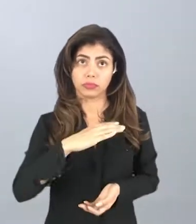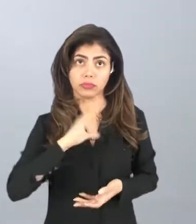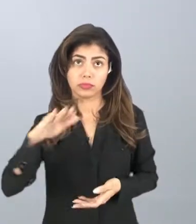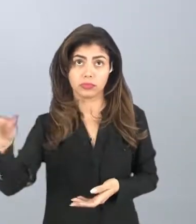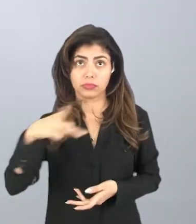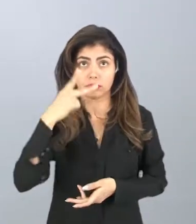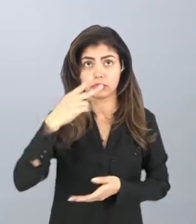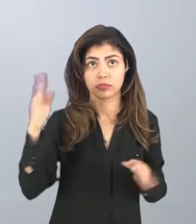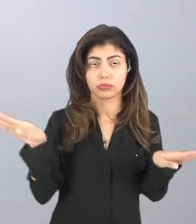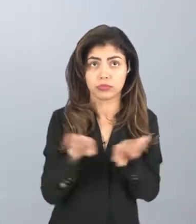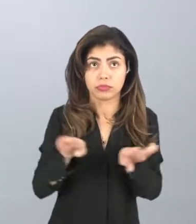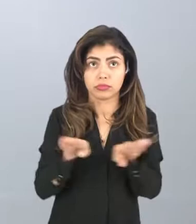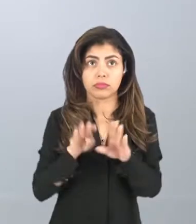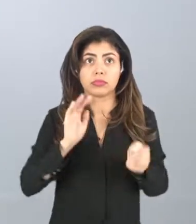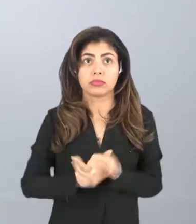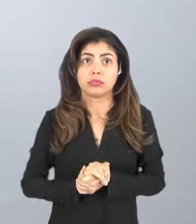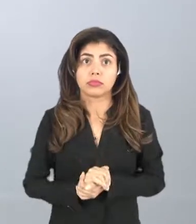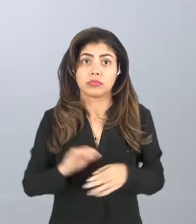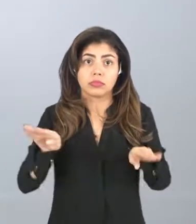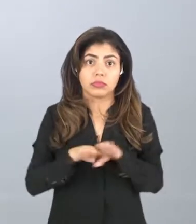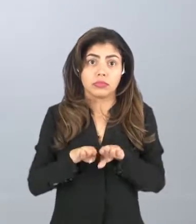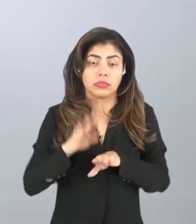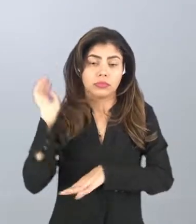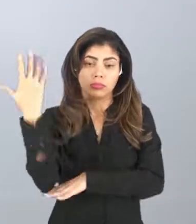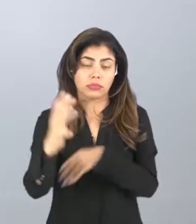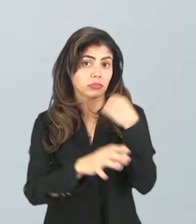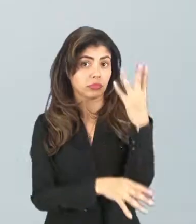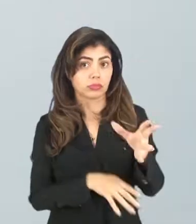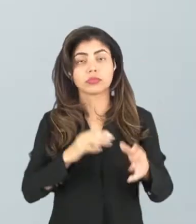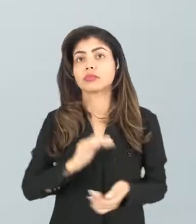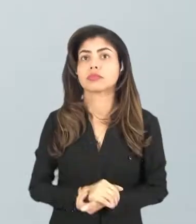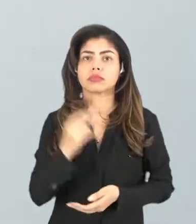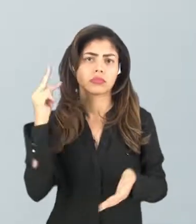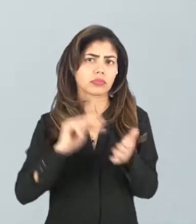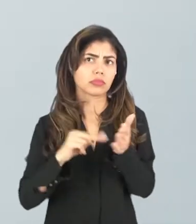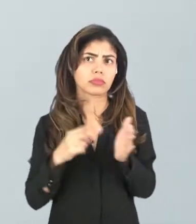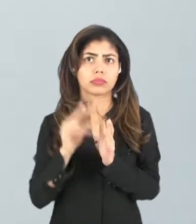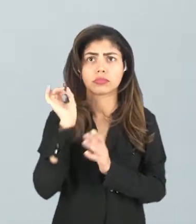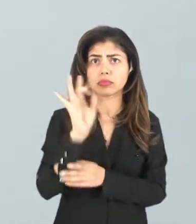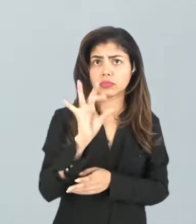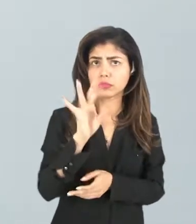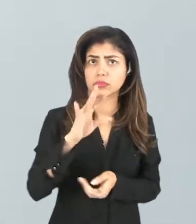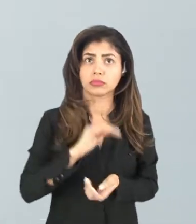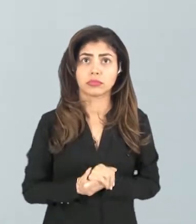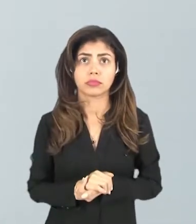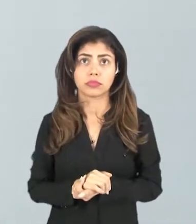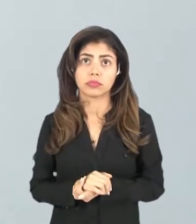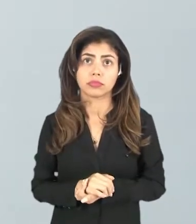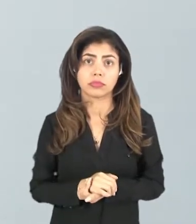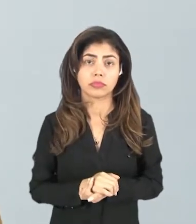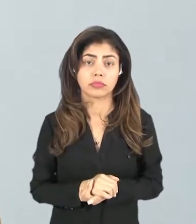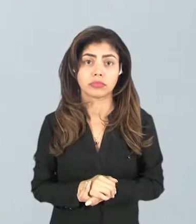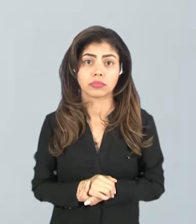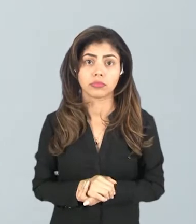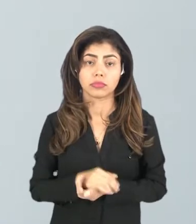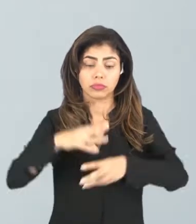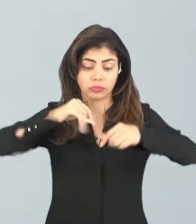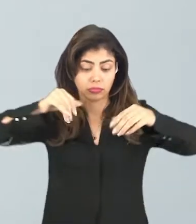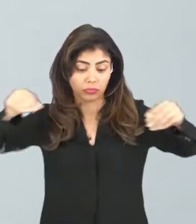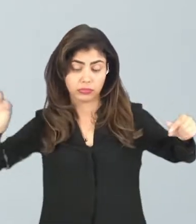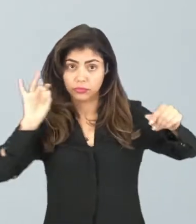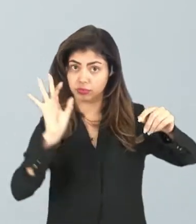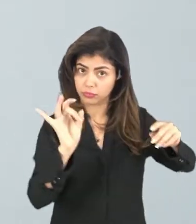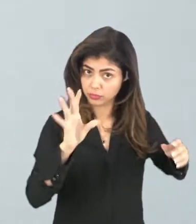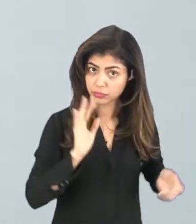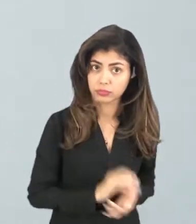quando a gente fala também sobre os esportes de aventura na natureza, não quer dizer somente aqueles esportes na terra, né?